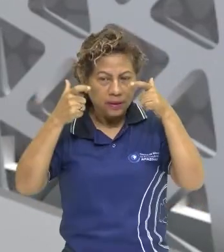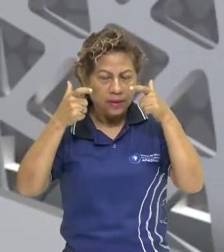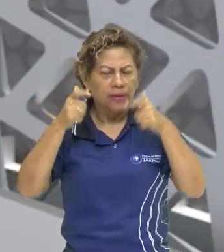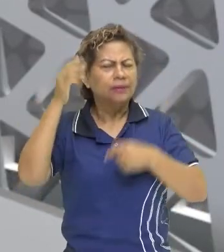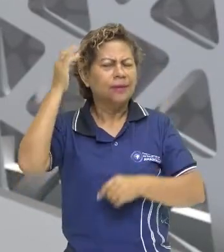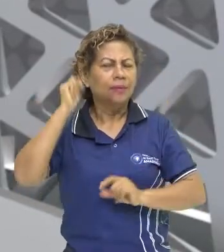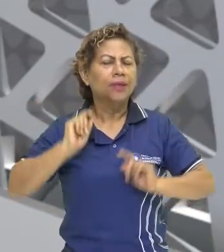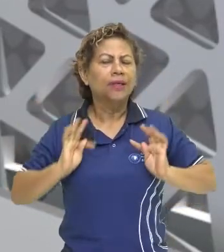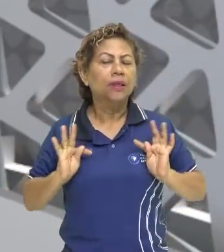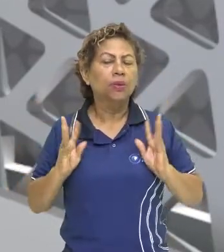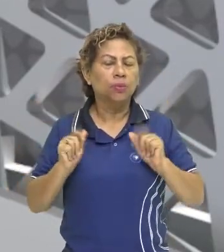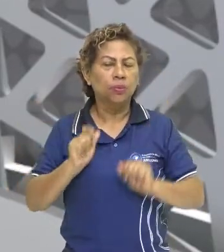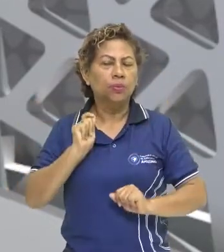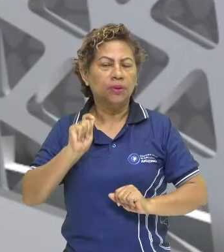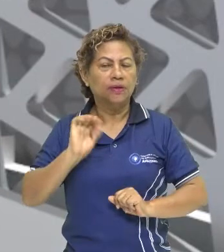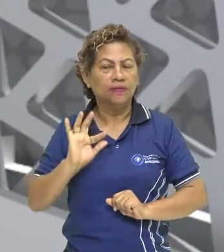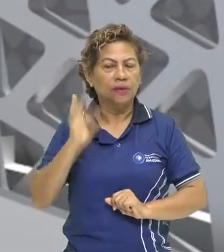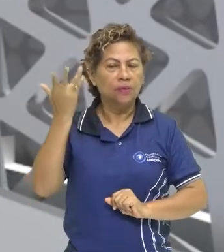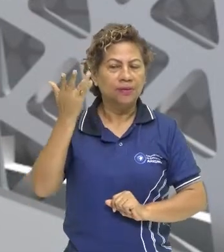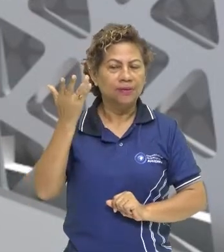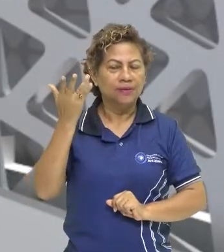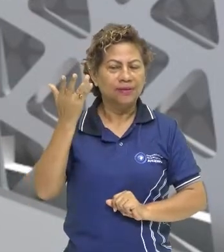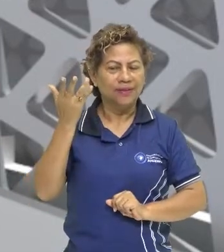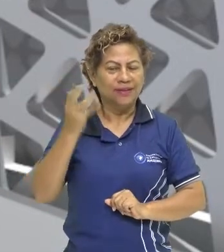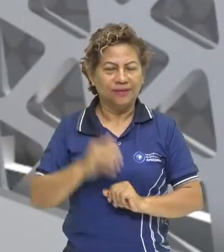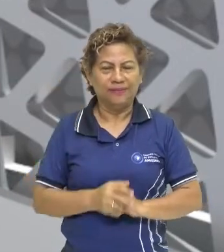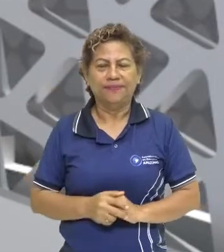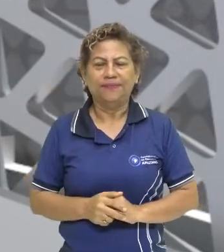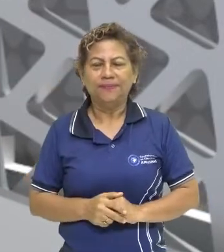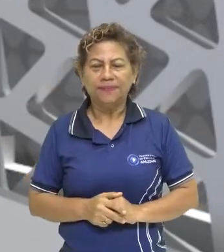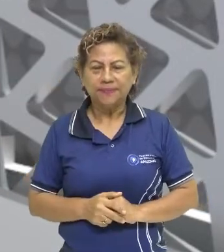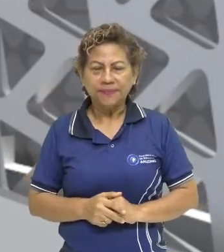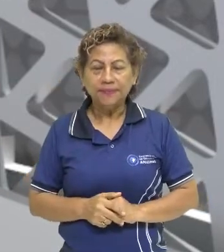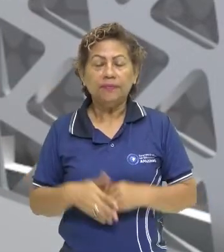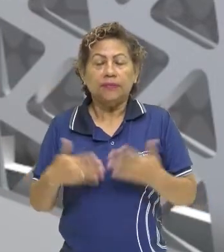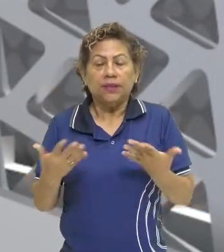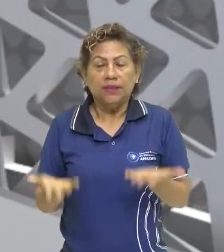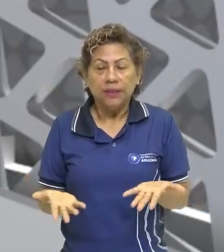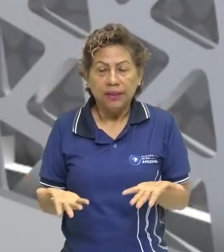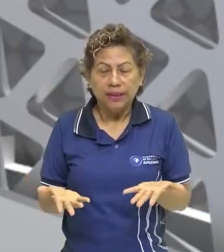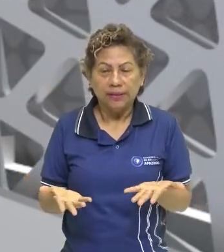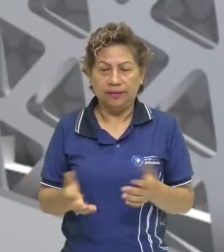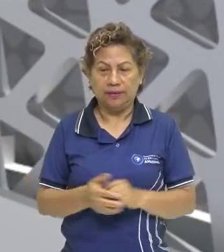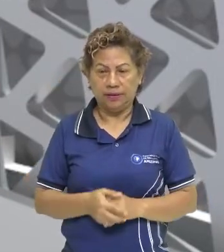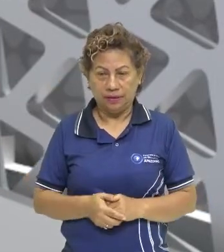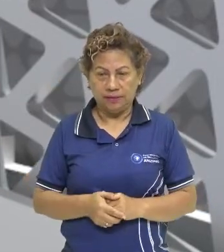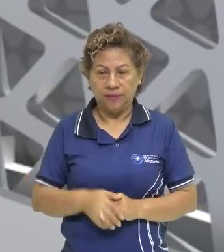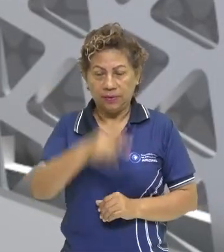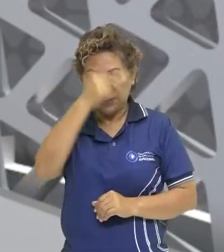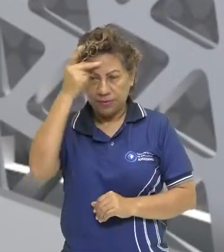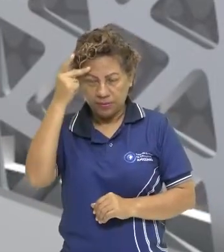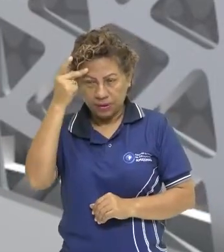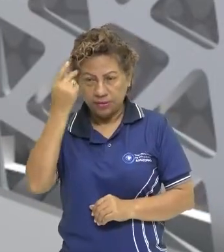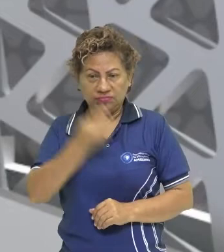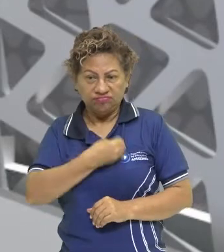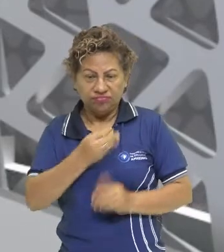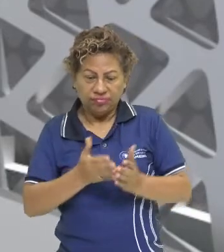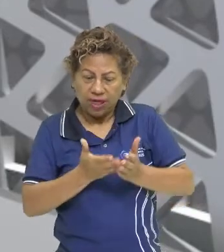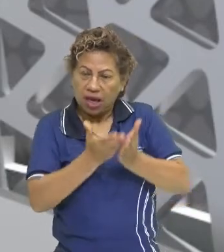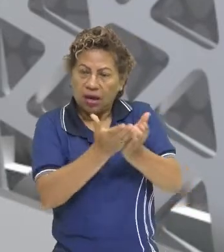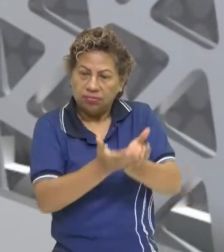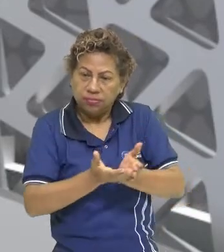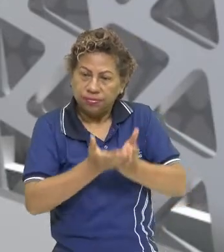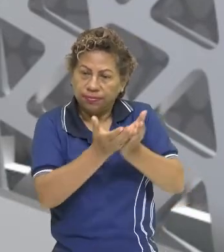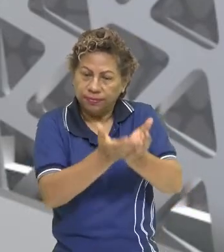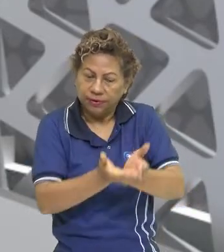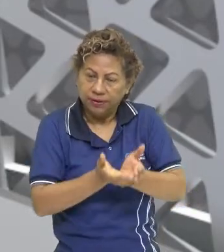dessas novas descobertas. Muito bem, isso foi feito, então, pelos navegantes, pelos cronistas, pela